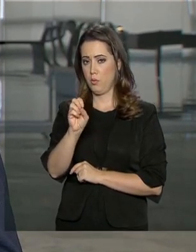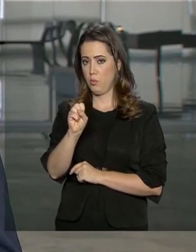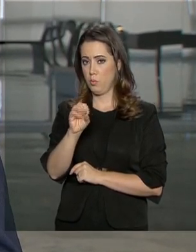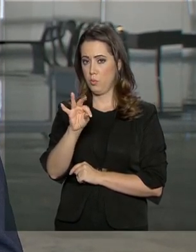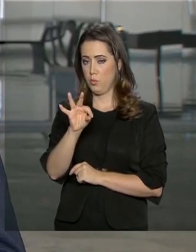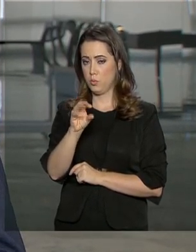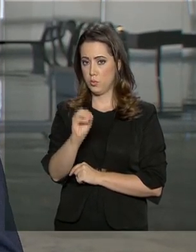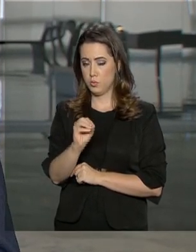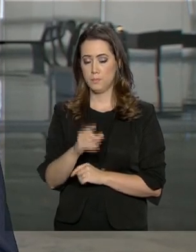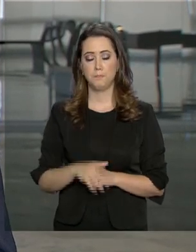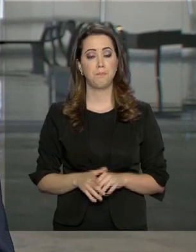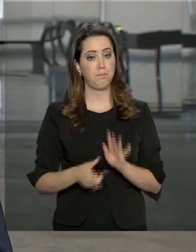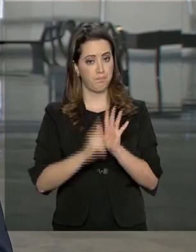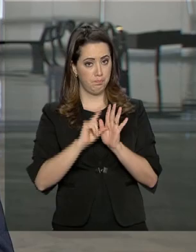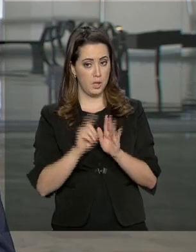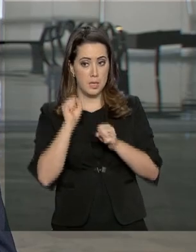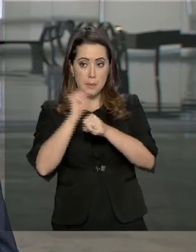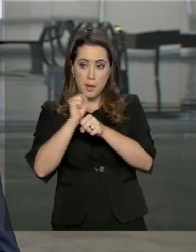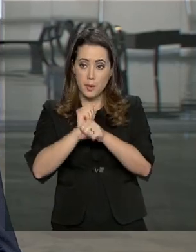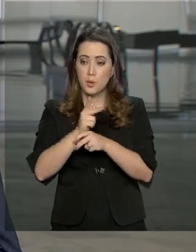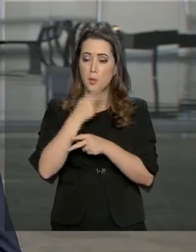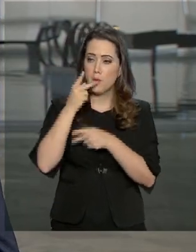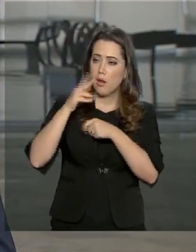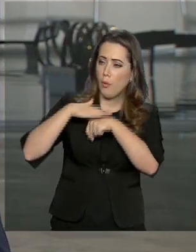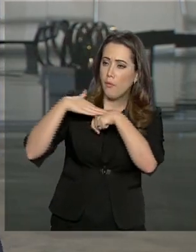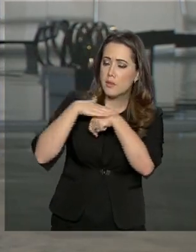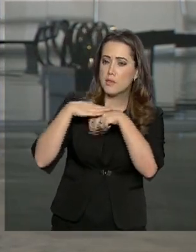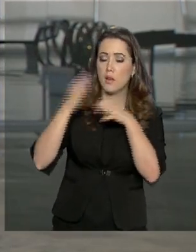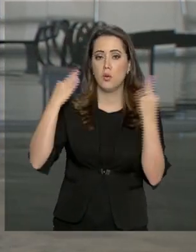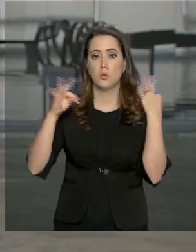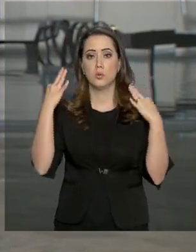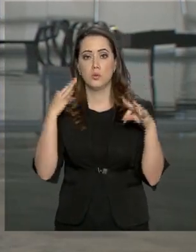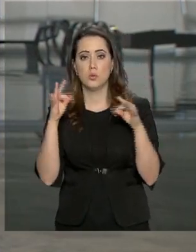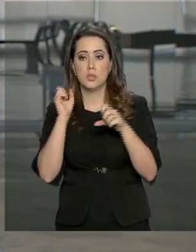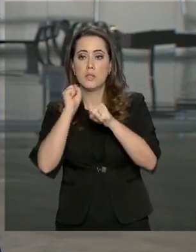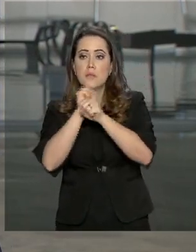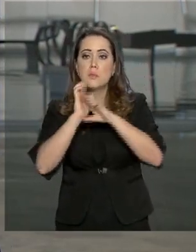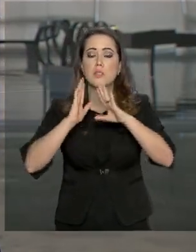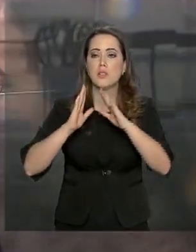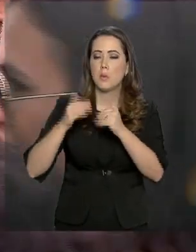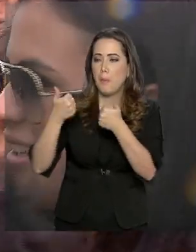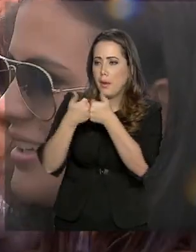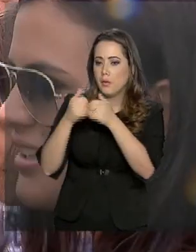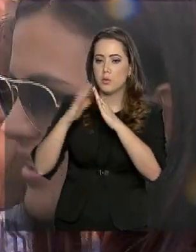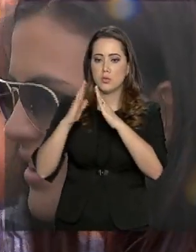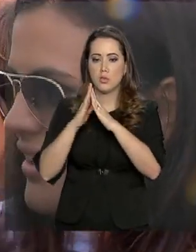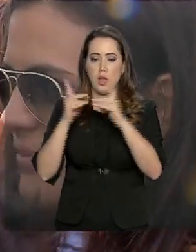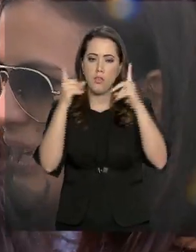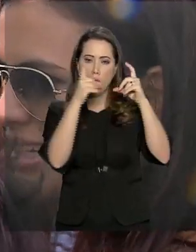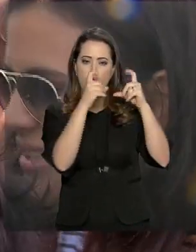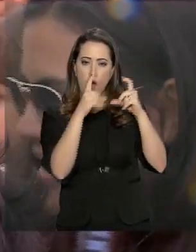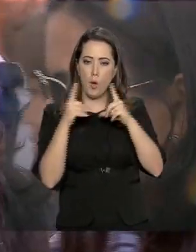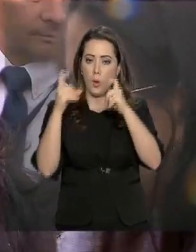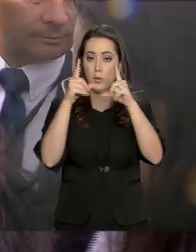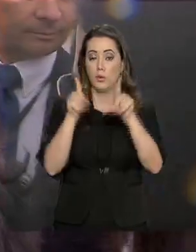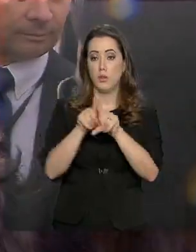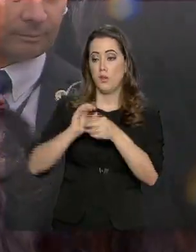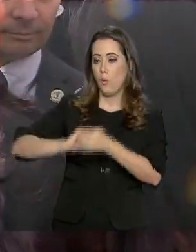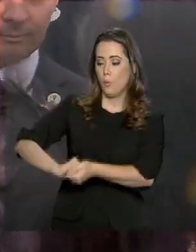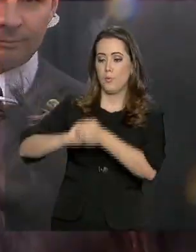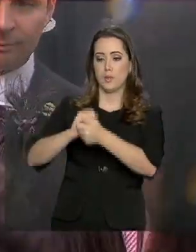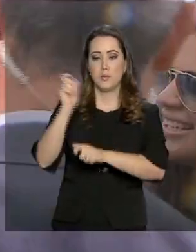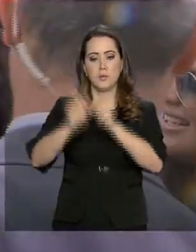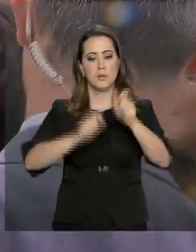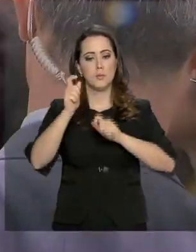o presidente parou para falar com os turistas que estavam em frente à residência oficial, tirou fotos e cumprimentou o